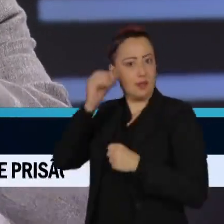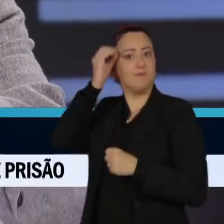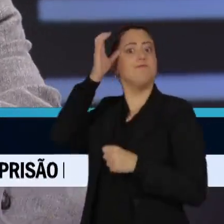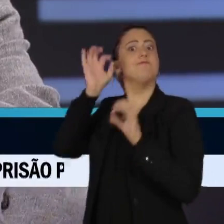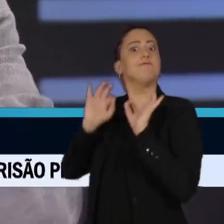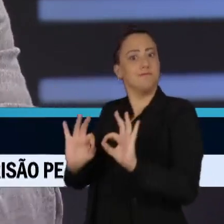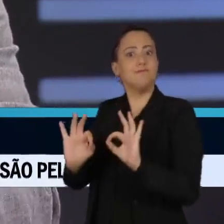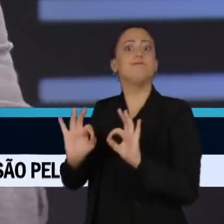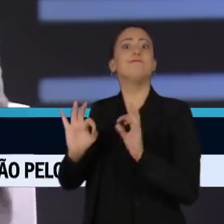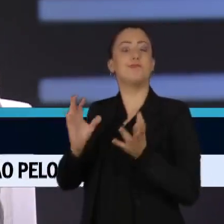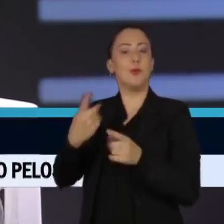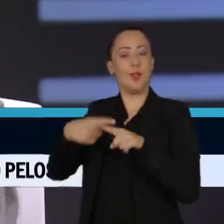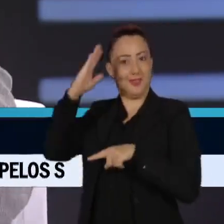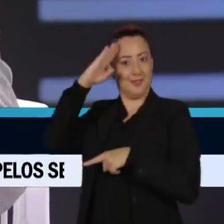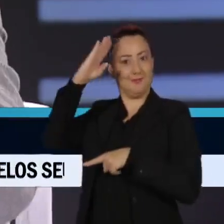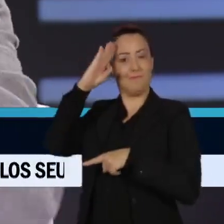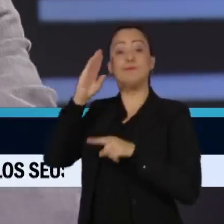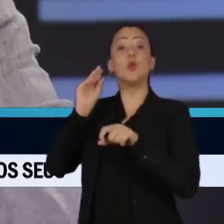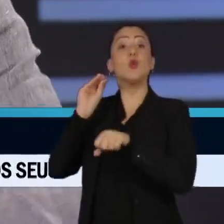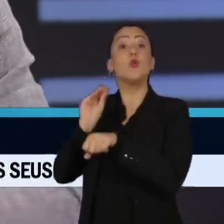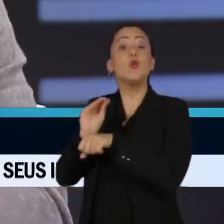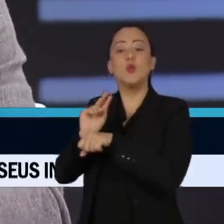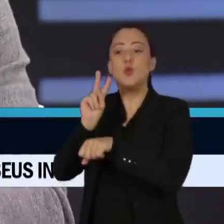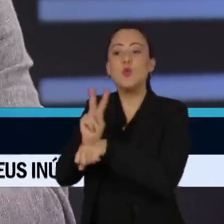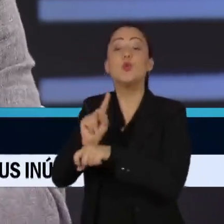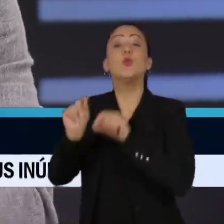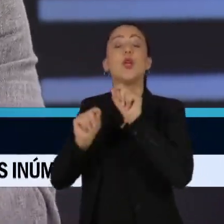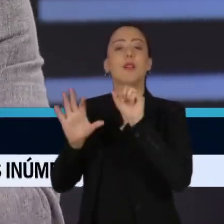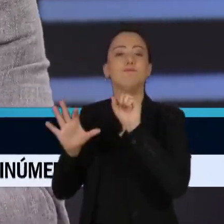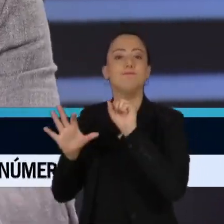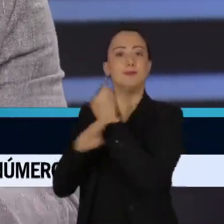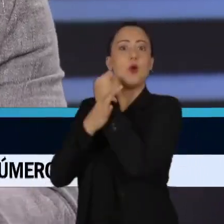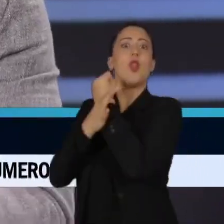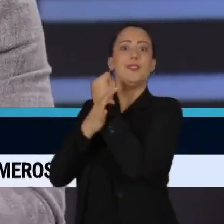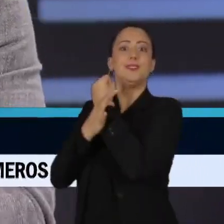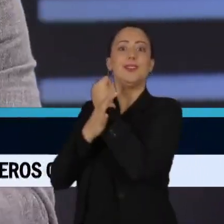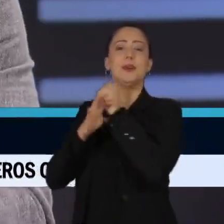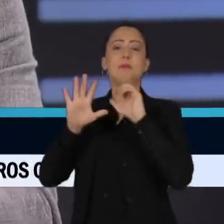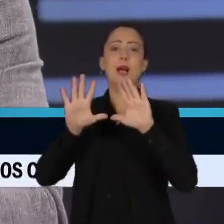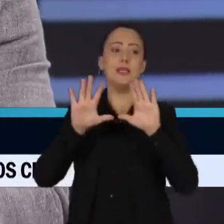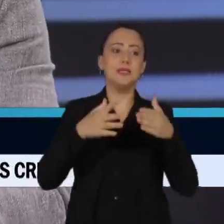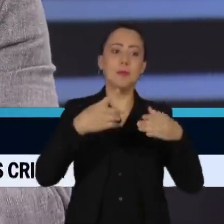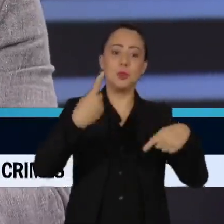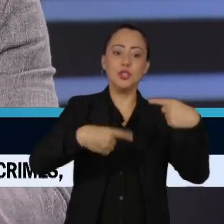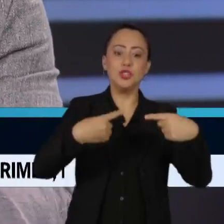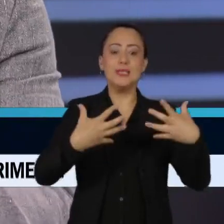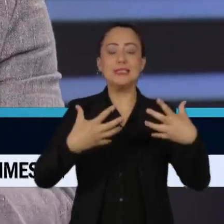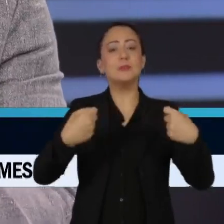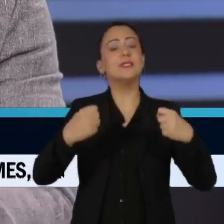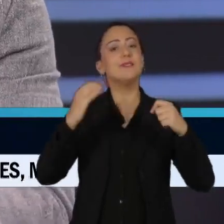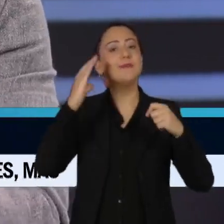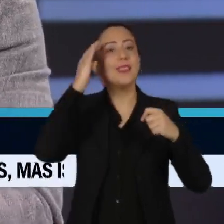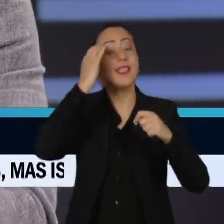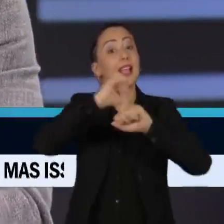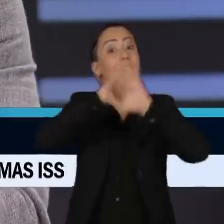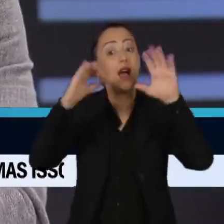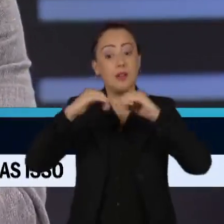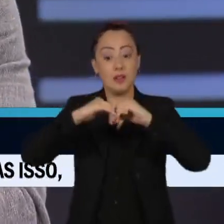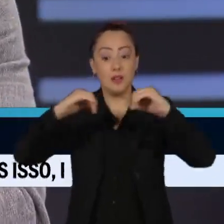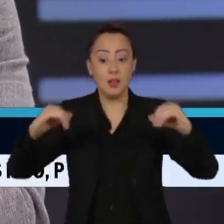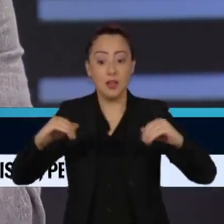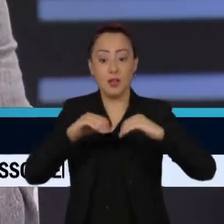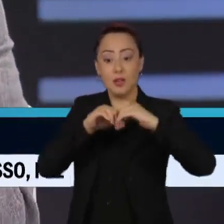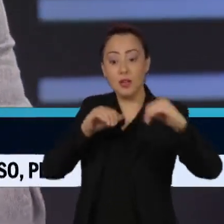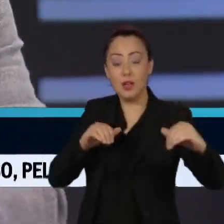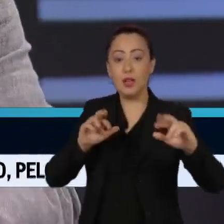defensores do Estado e a vida política. Então, essa separação é muito saudável, não deve haver uma